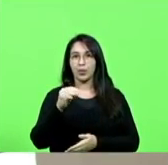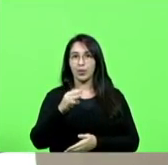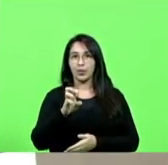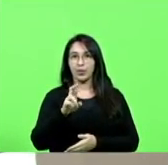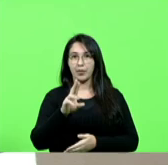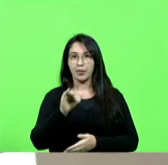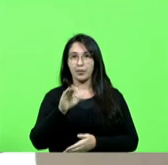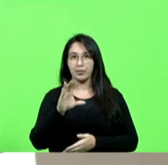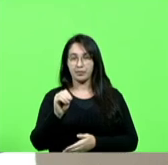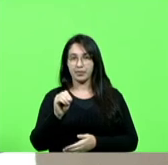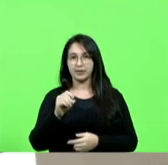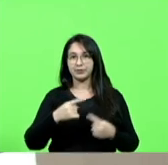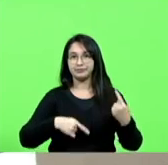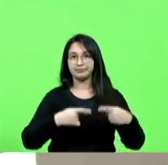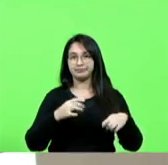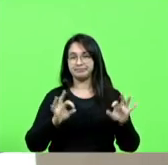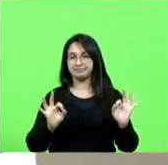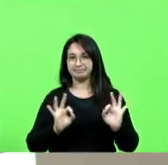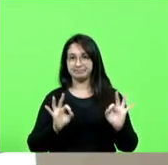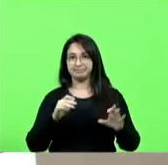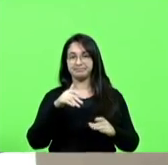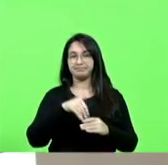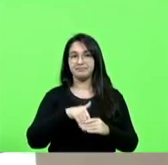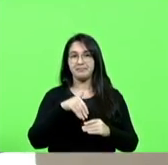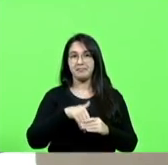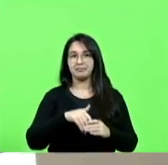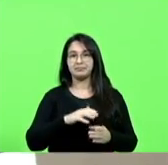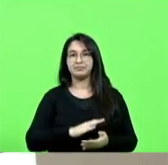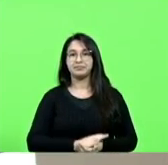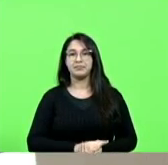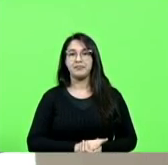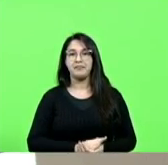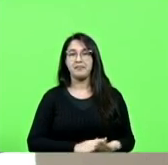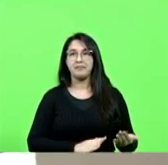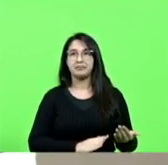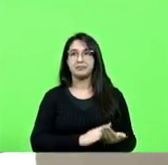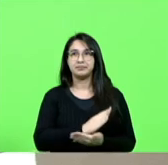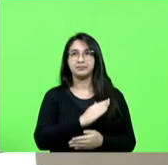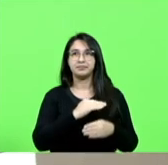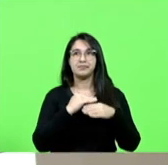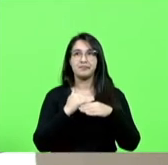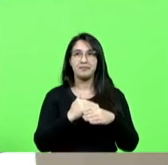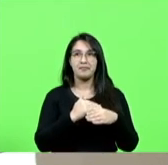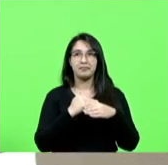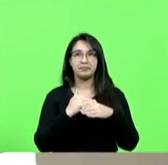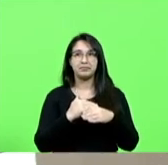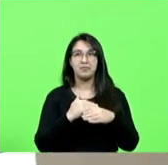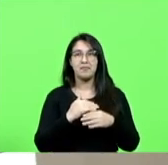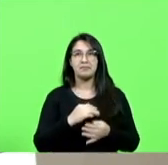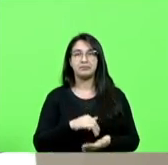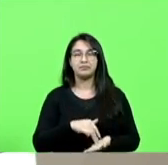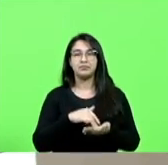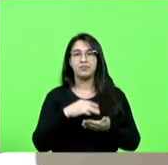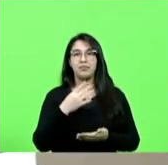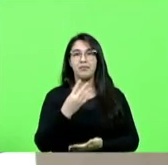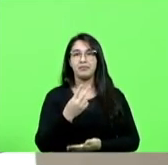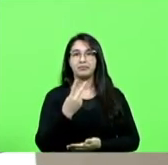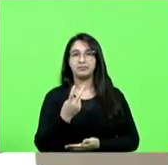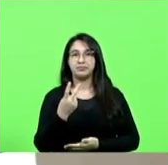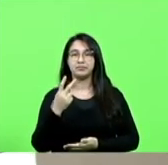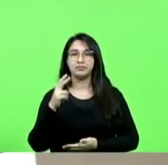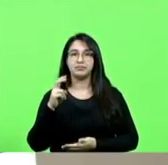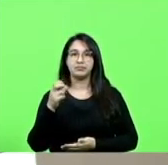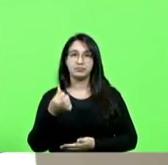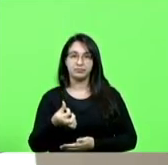Não havendo quem queira discutir. Em votação. Deputados que aprovam, permaneça como se encontra. Aprovado por unanimidade. Moção 426. Autor